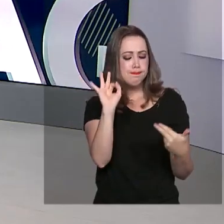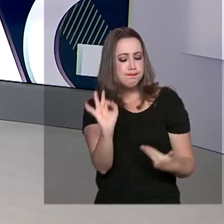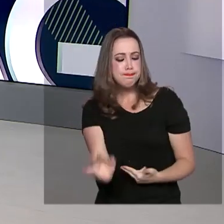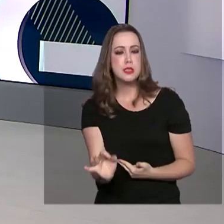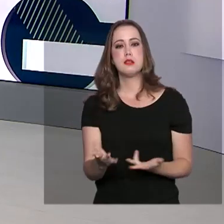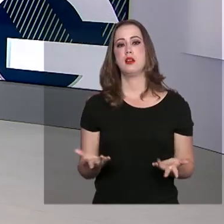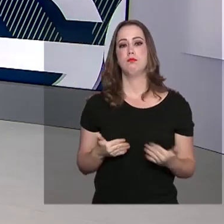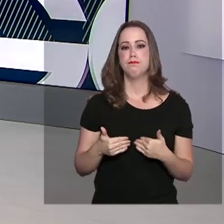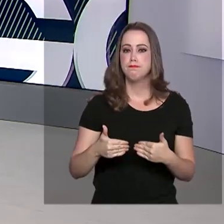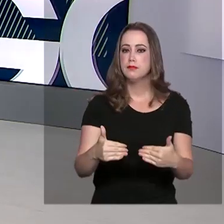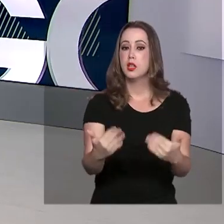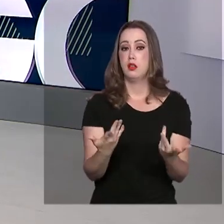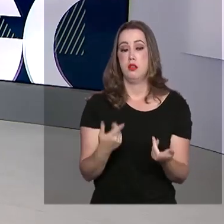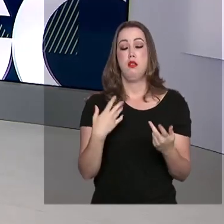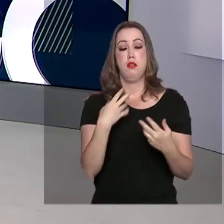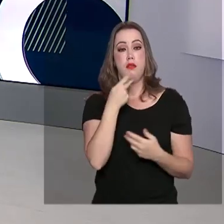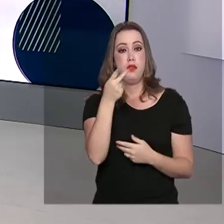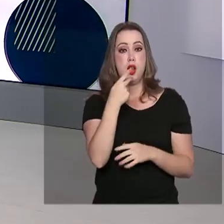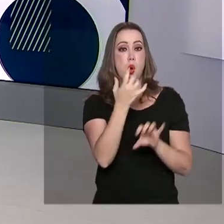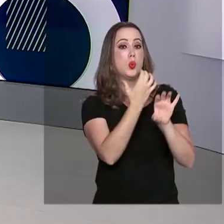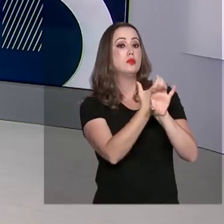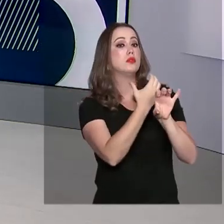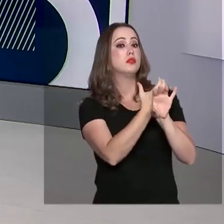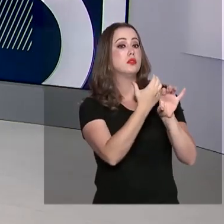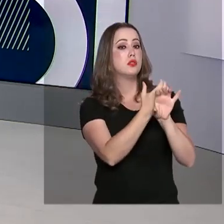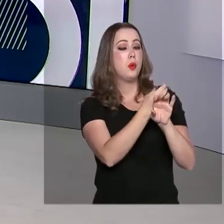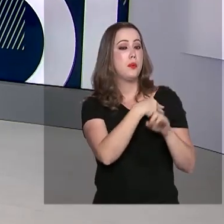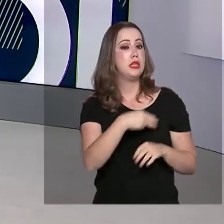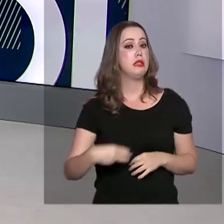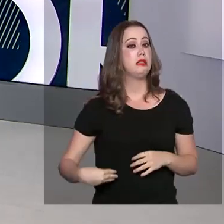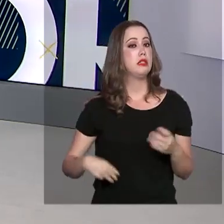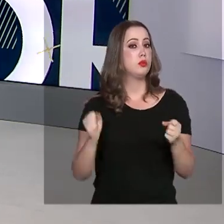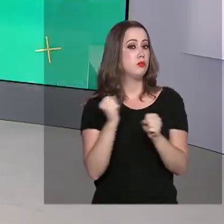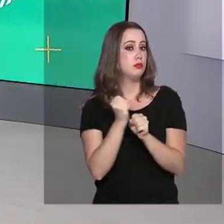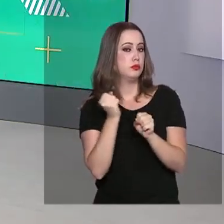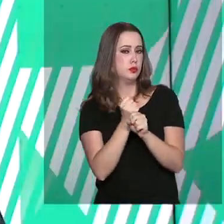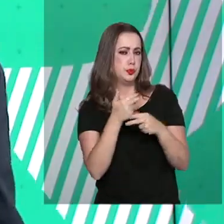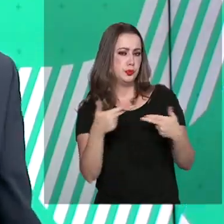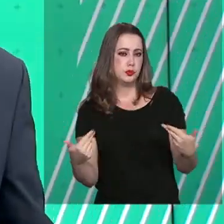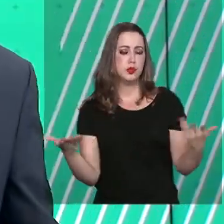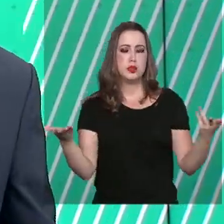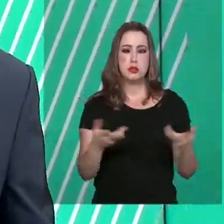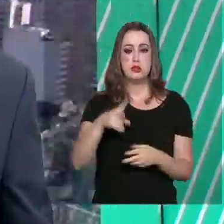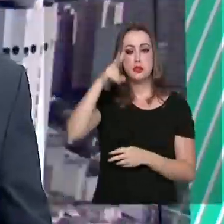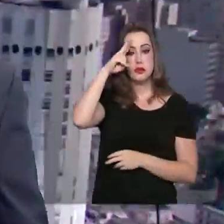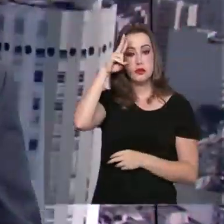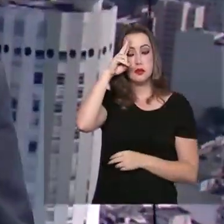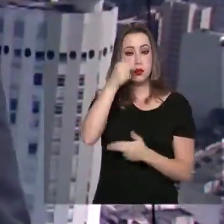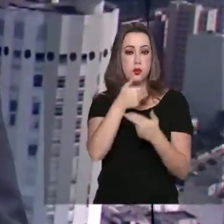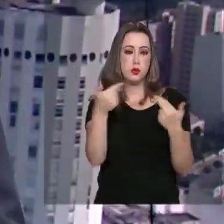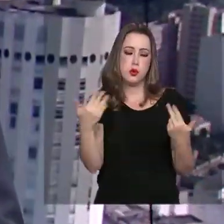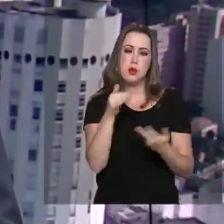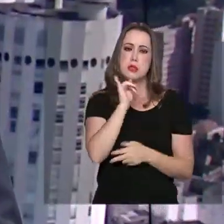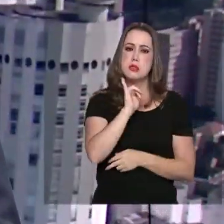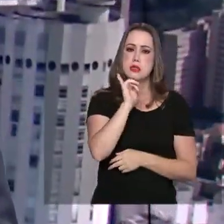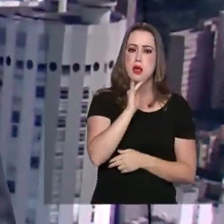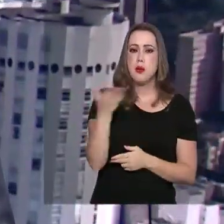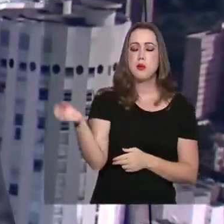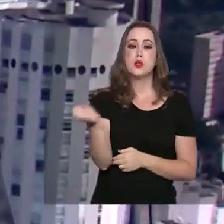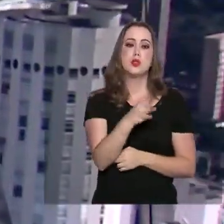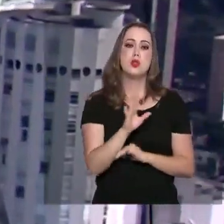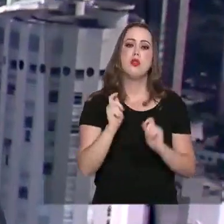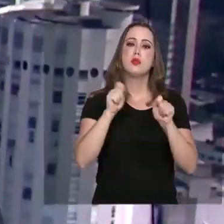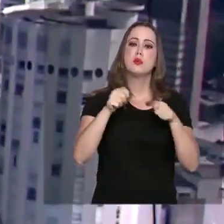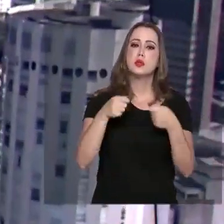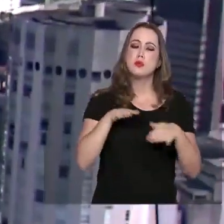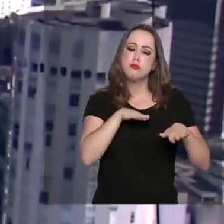Taciso de Freitas em videoconferência com investidores nesta segunda-feira. Exemplos disso são a nova concessão da